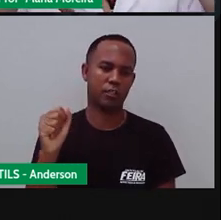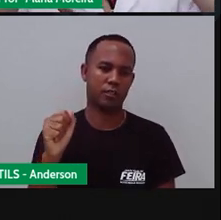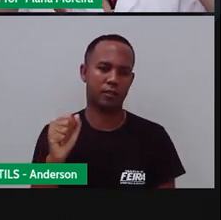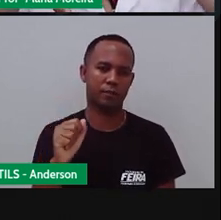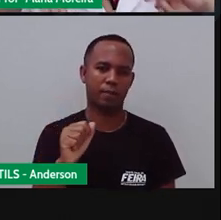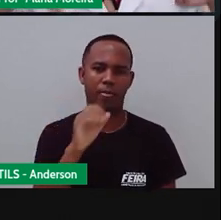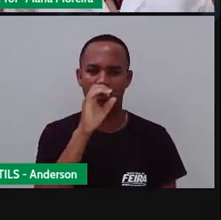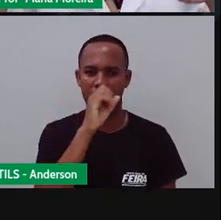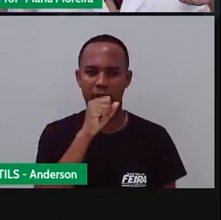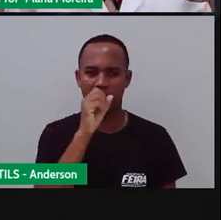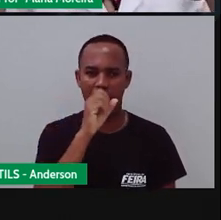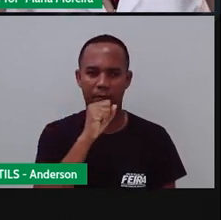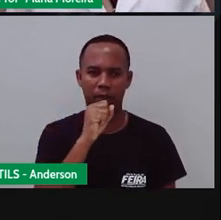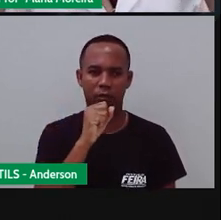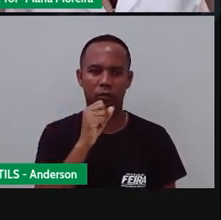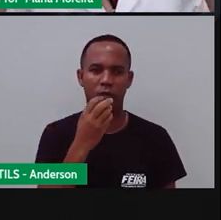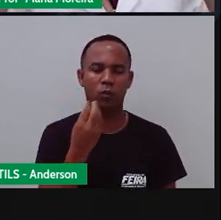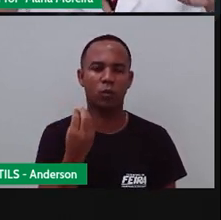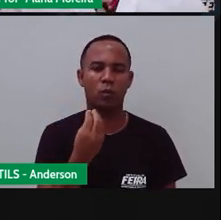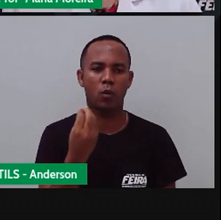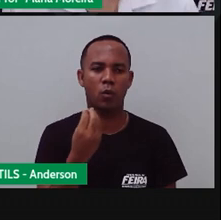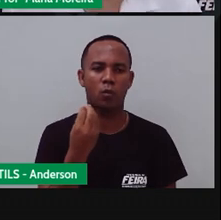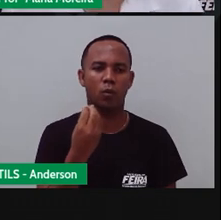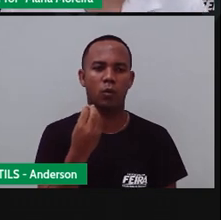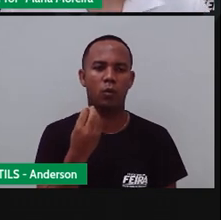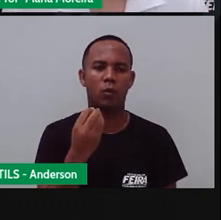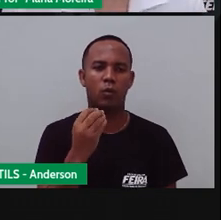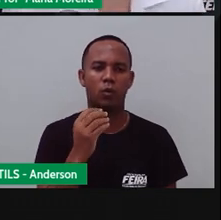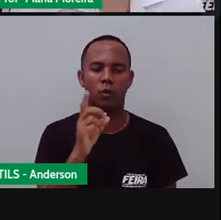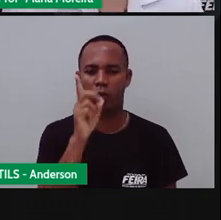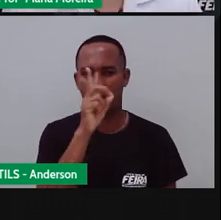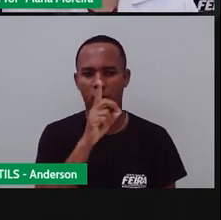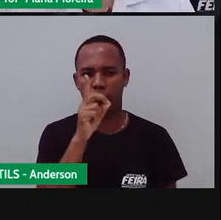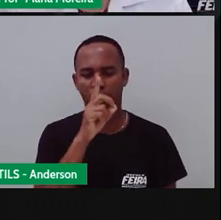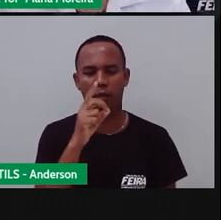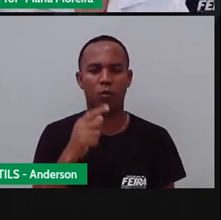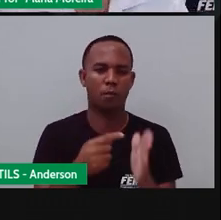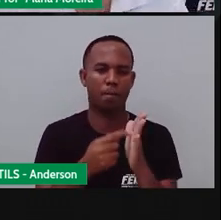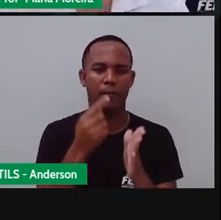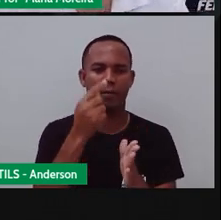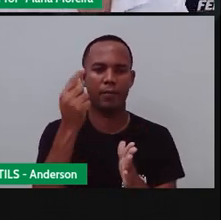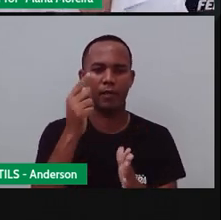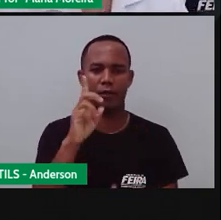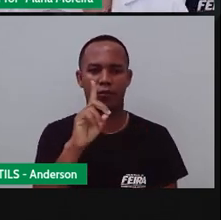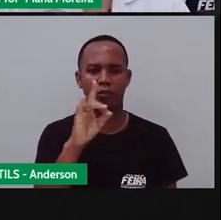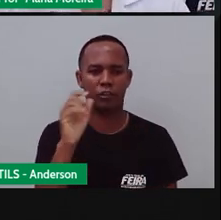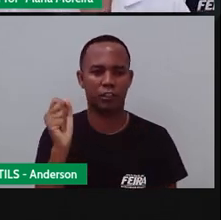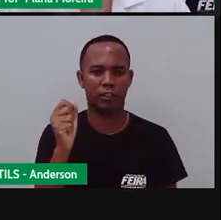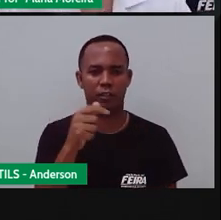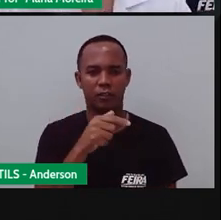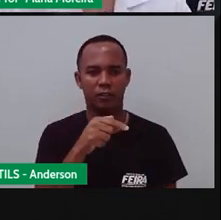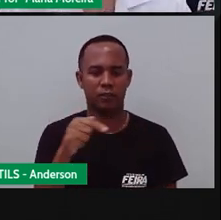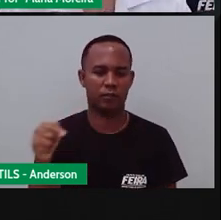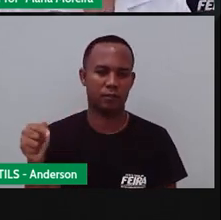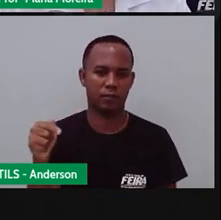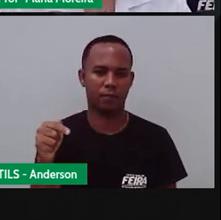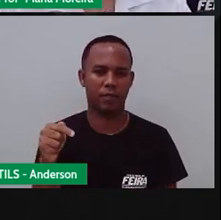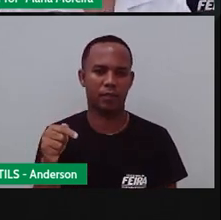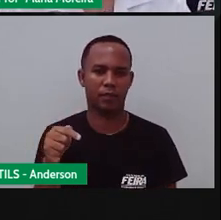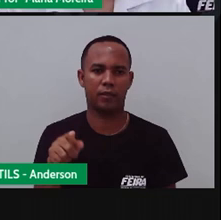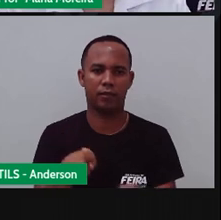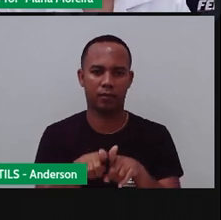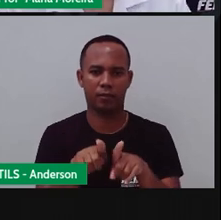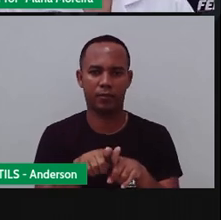sábado é o nosso último dia. E domingo é o primeiro dia da semana. Por isso que ele aparece primeiro lá no